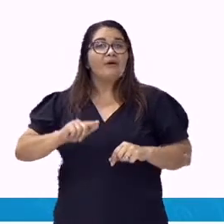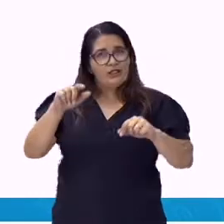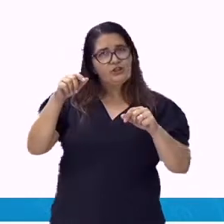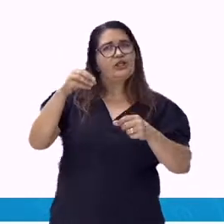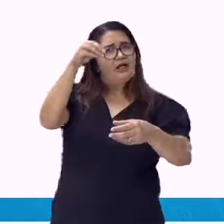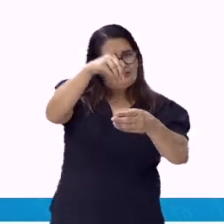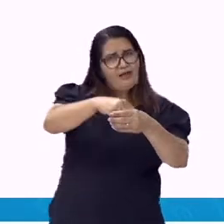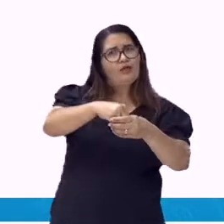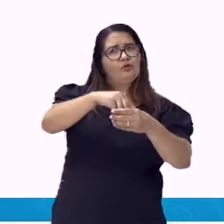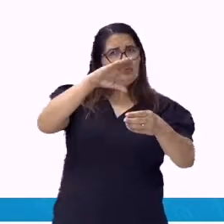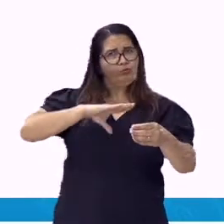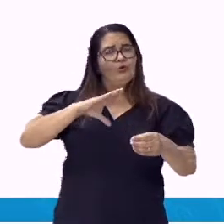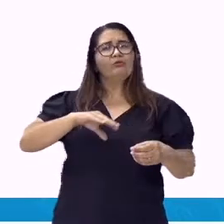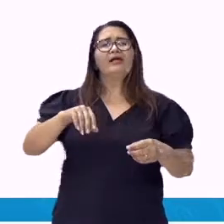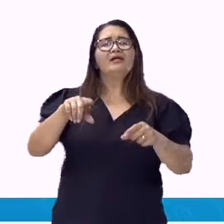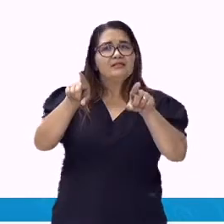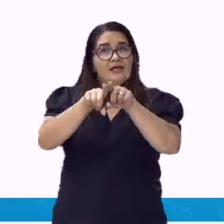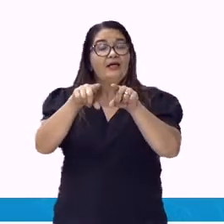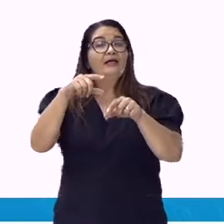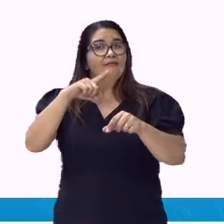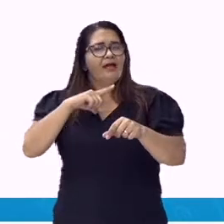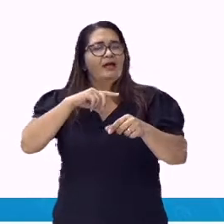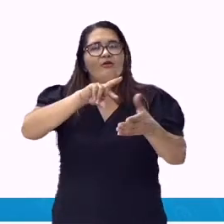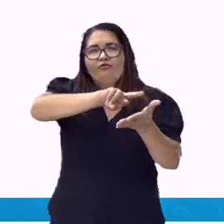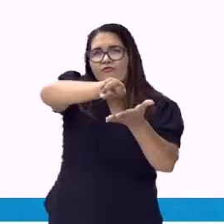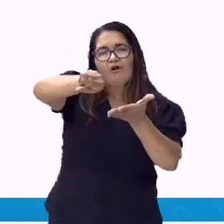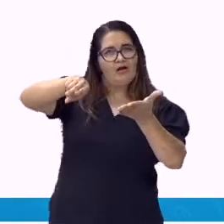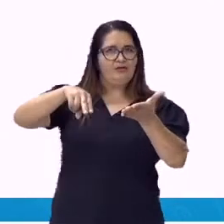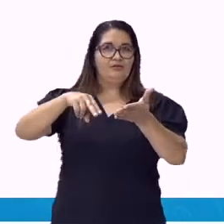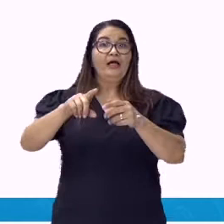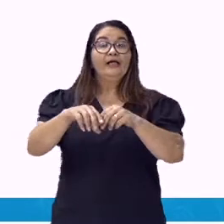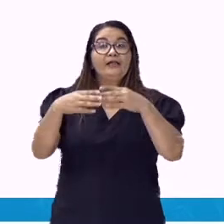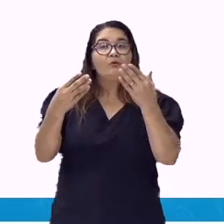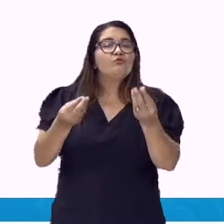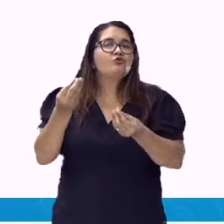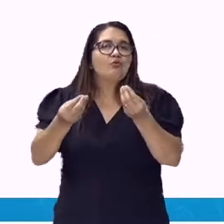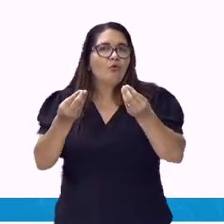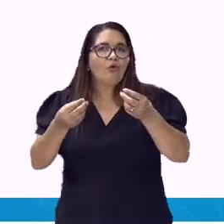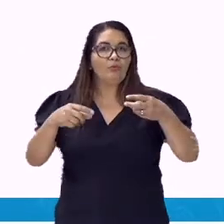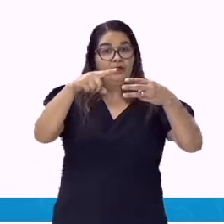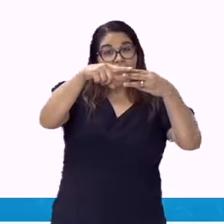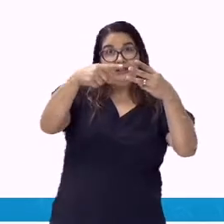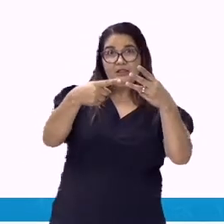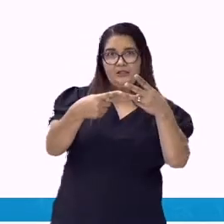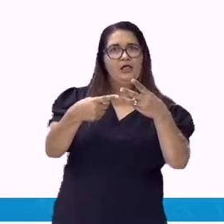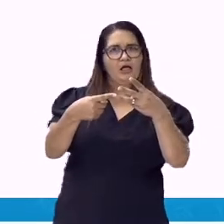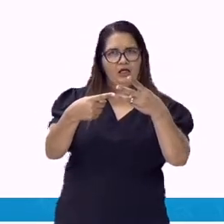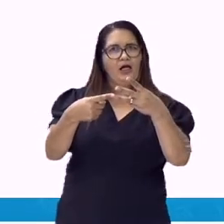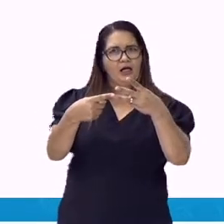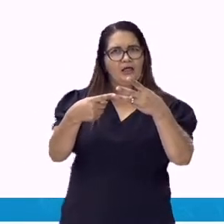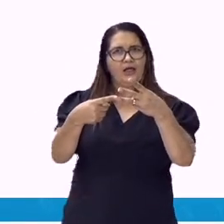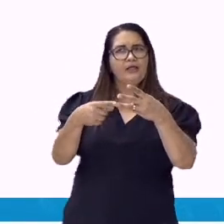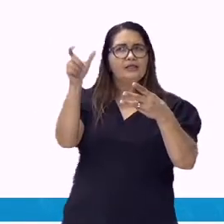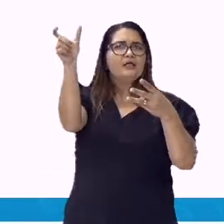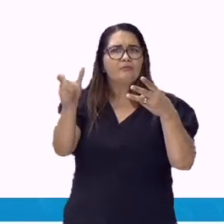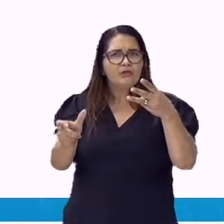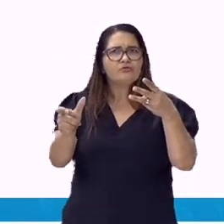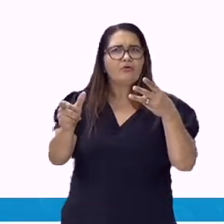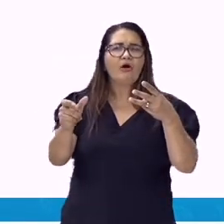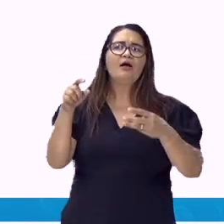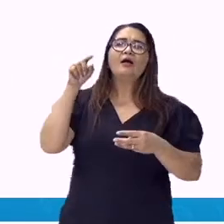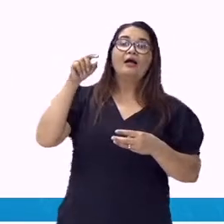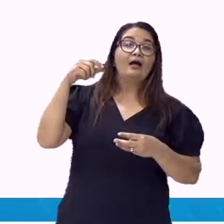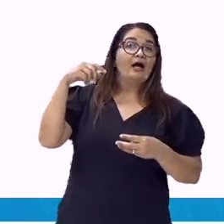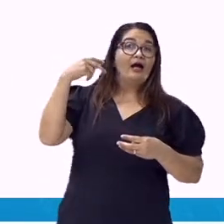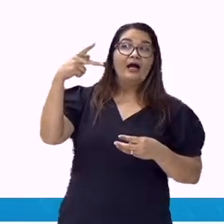indefinidos são empregados na terceira pessoa do discurso, ou seja, ele ou ela. Como